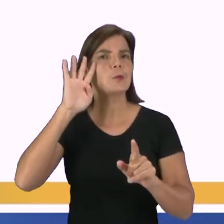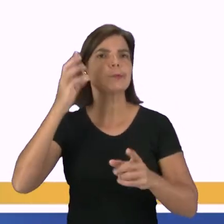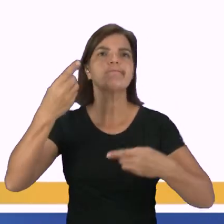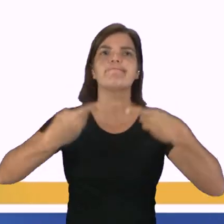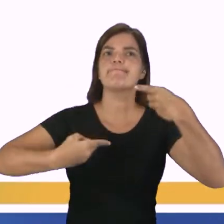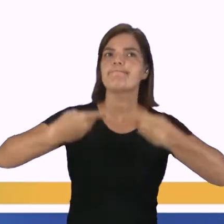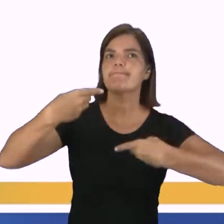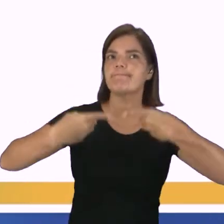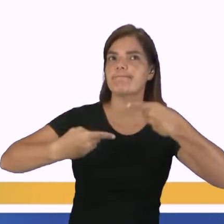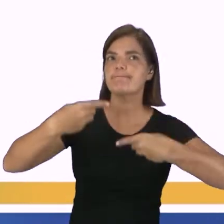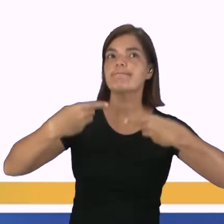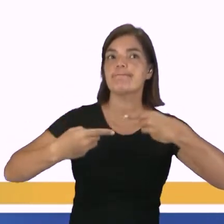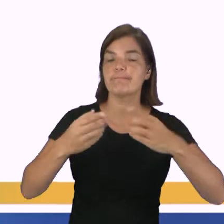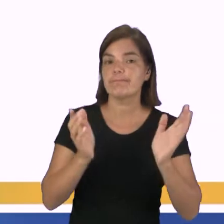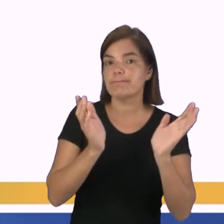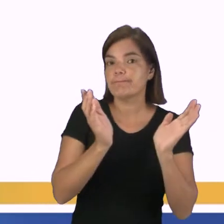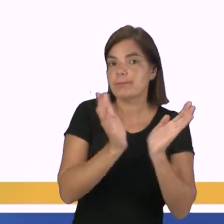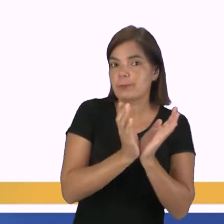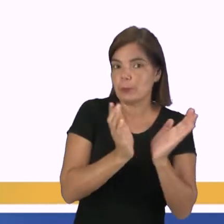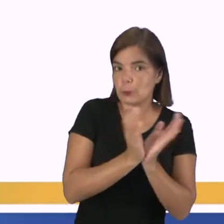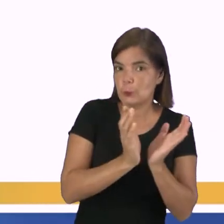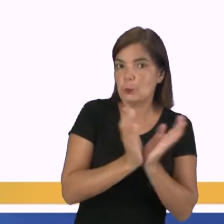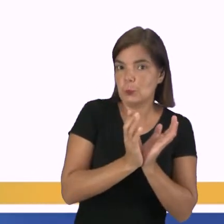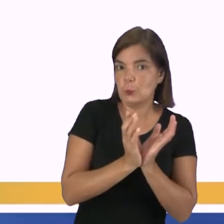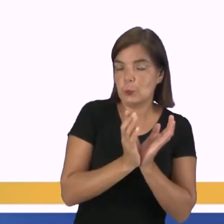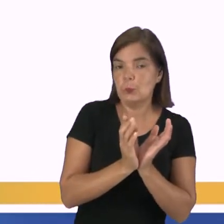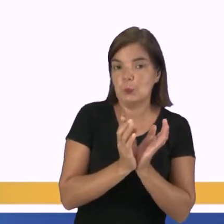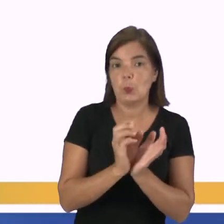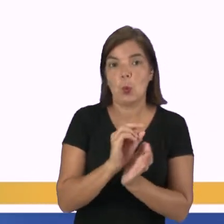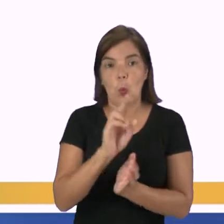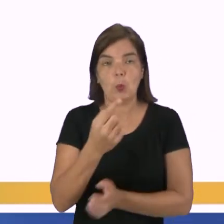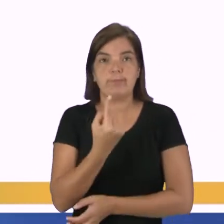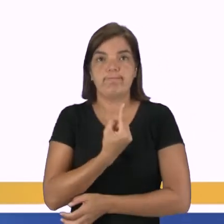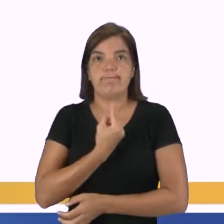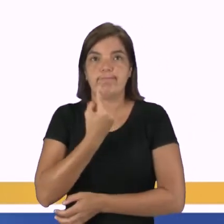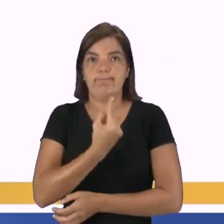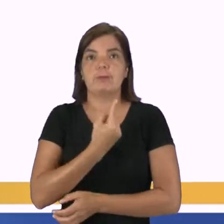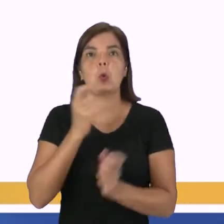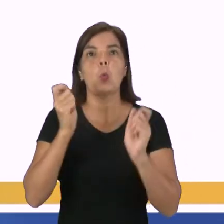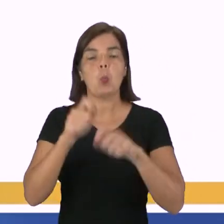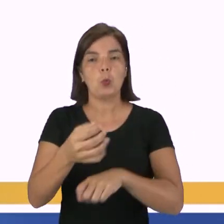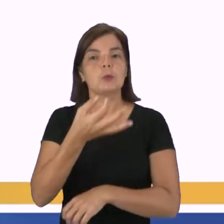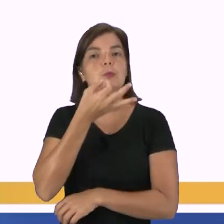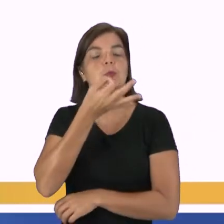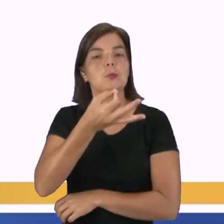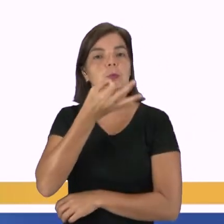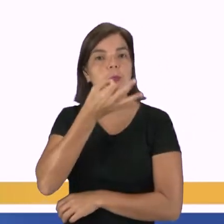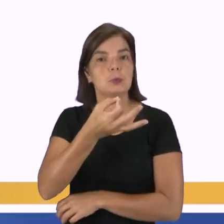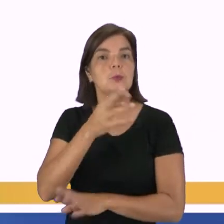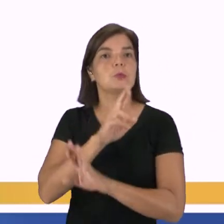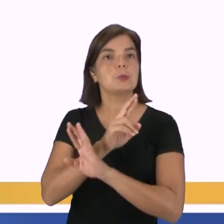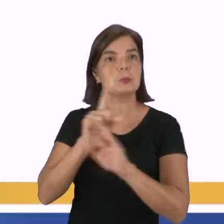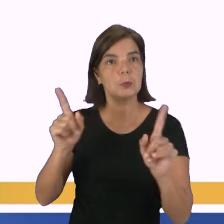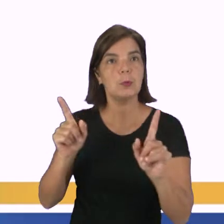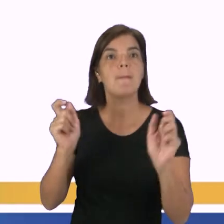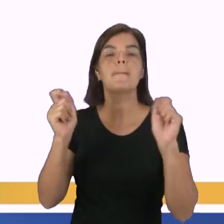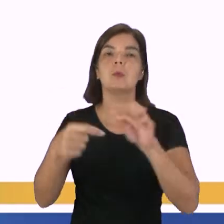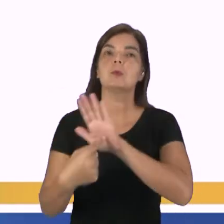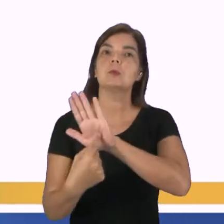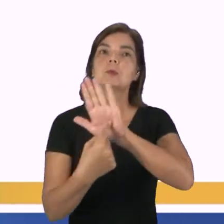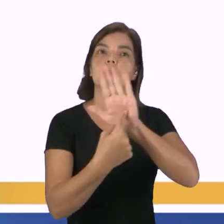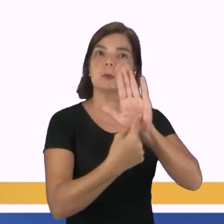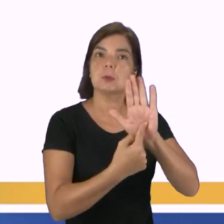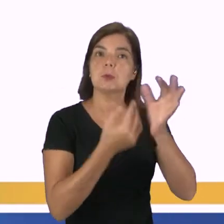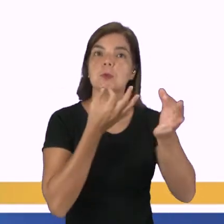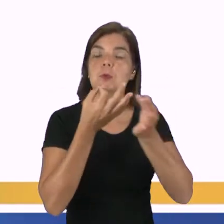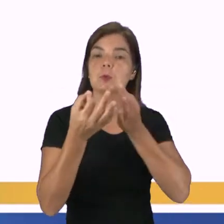Teoricamente, os debates são espaços para que os grupos ou indivíduos com pontos de vista diferentes possam